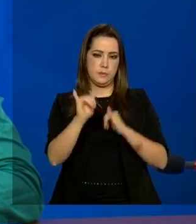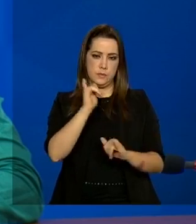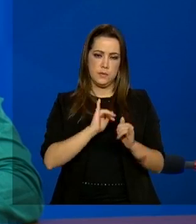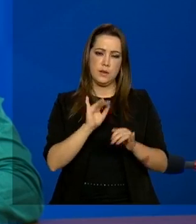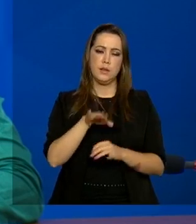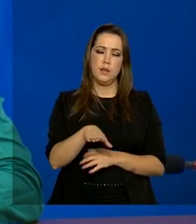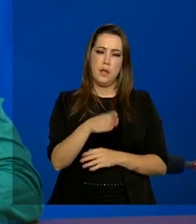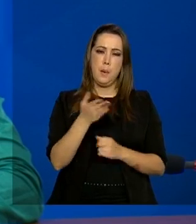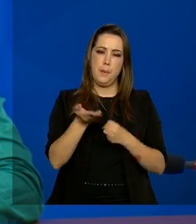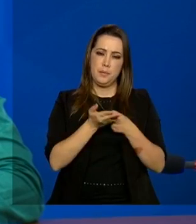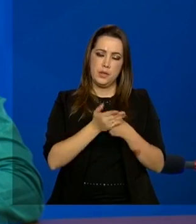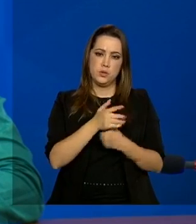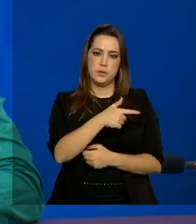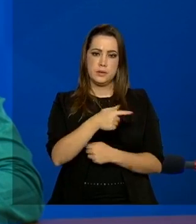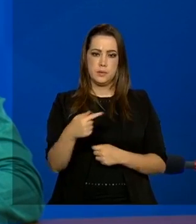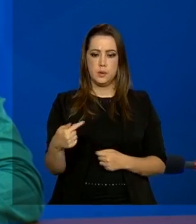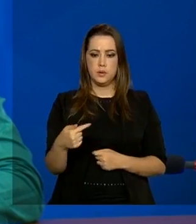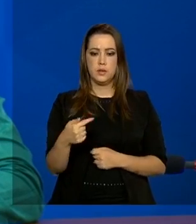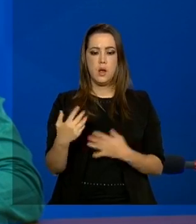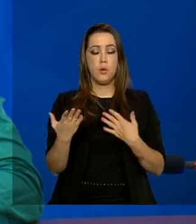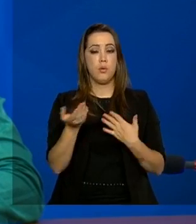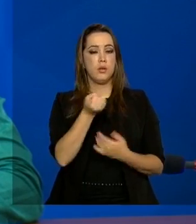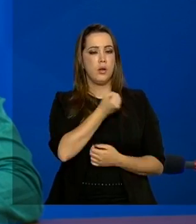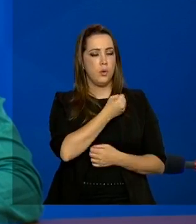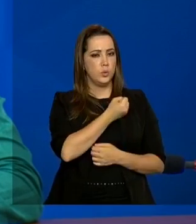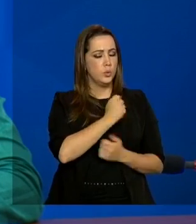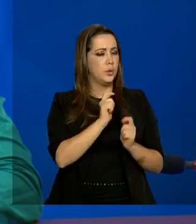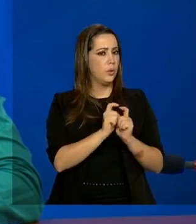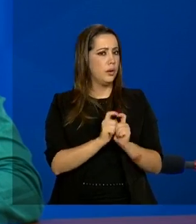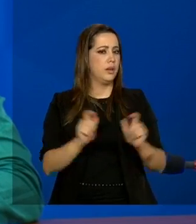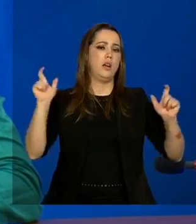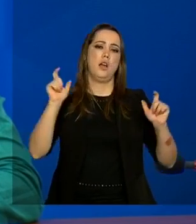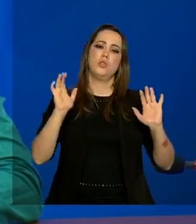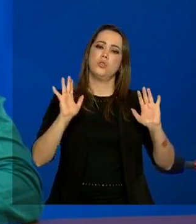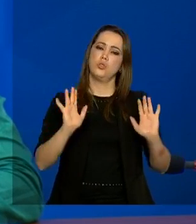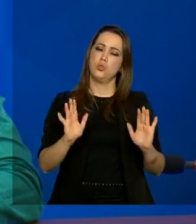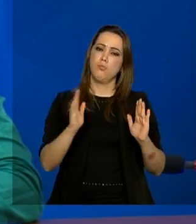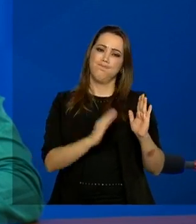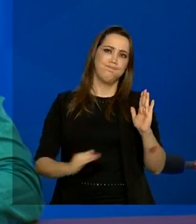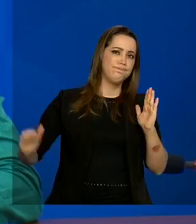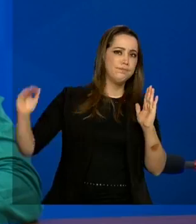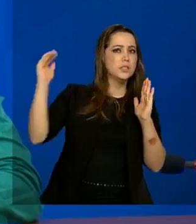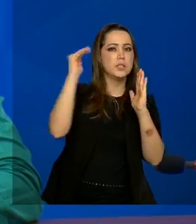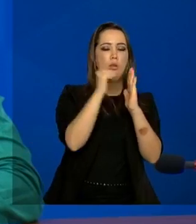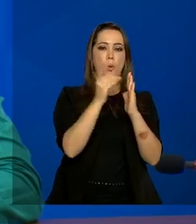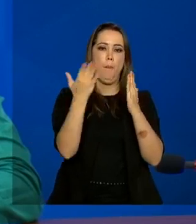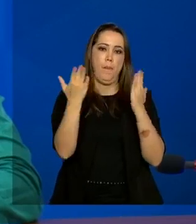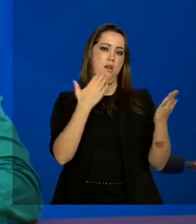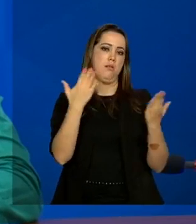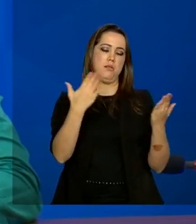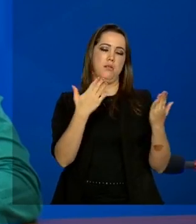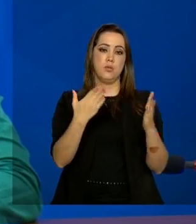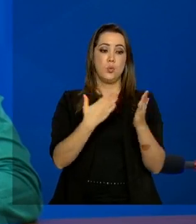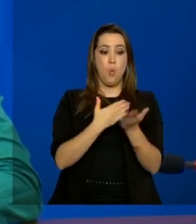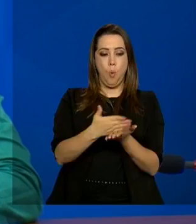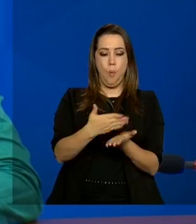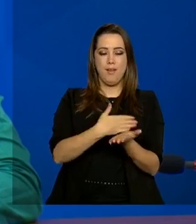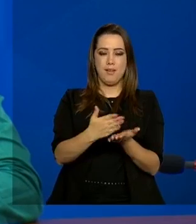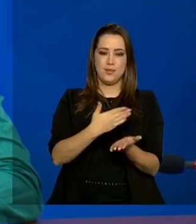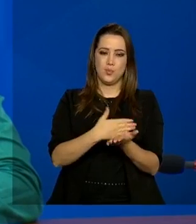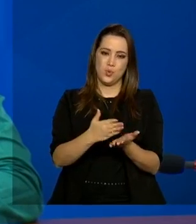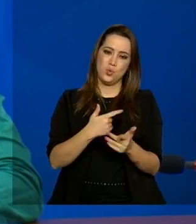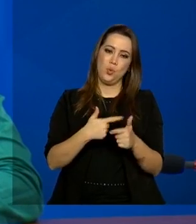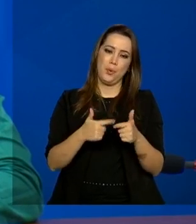semanal é um número relativamente grande e muito superior ao começo da nossa